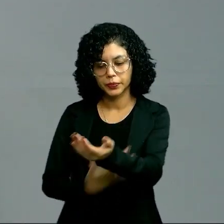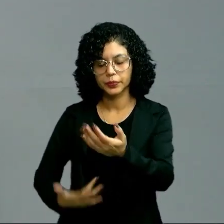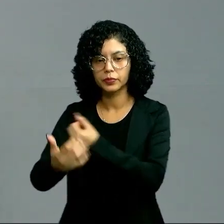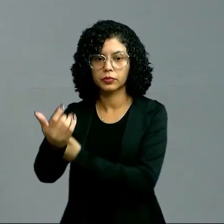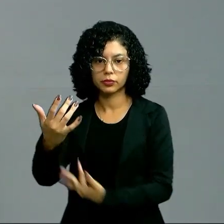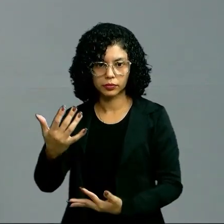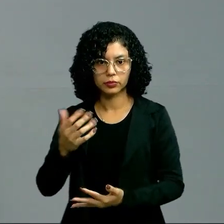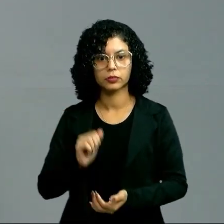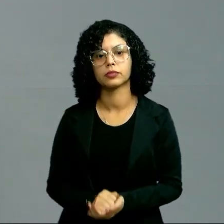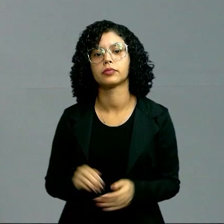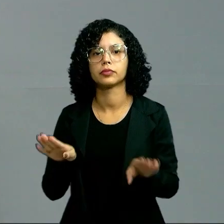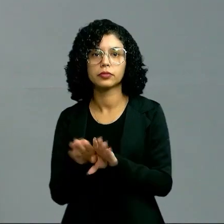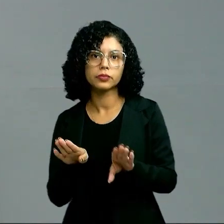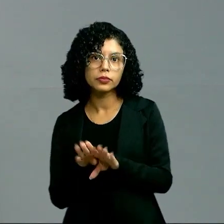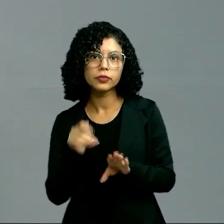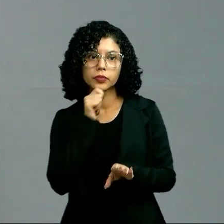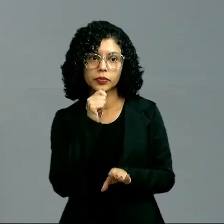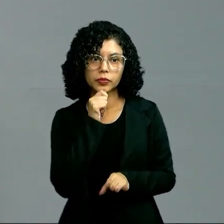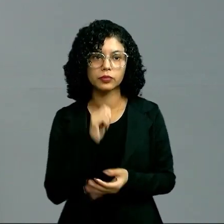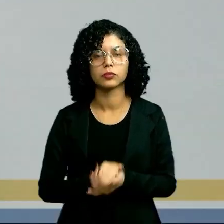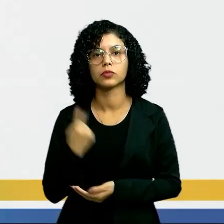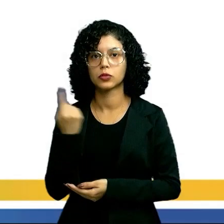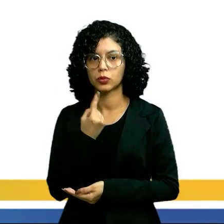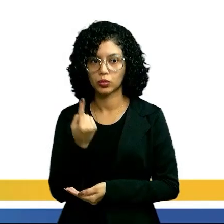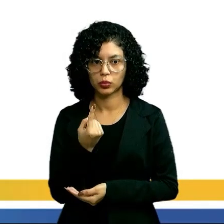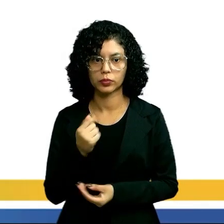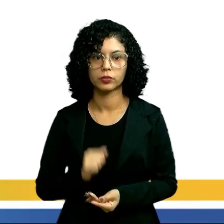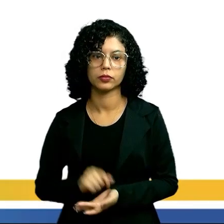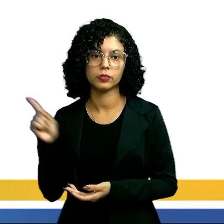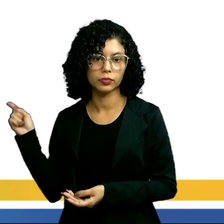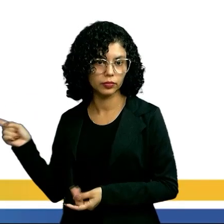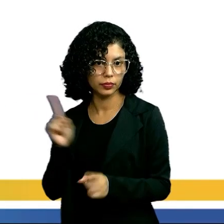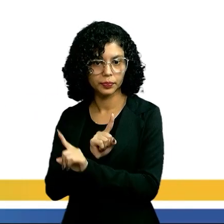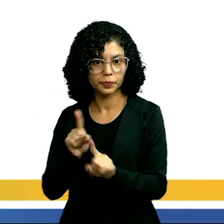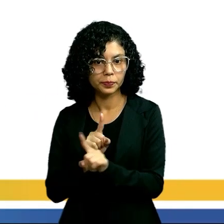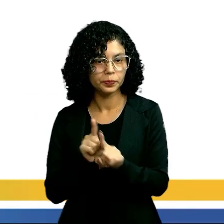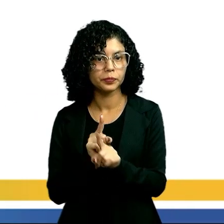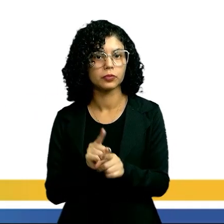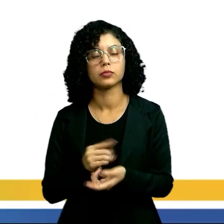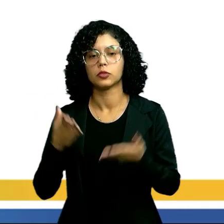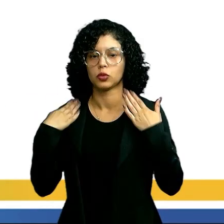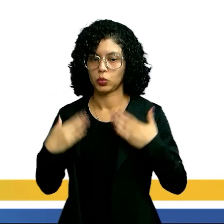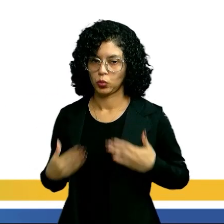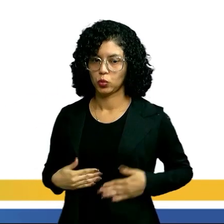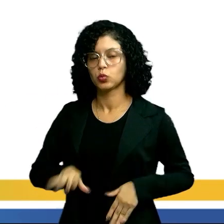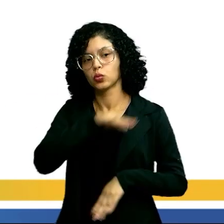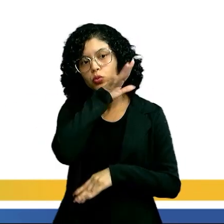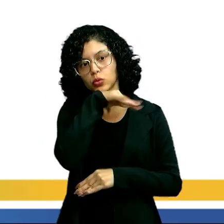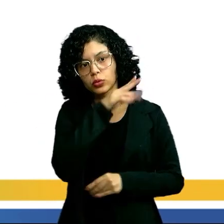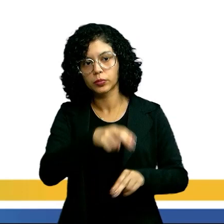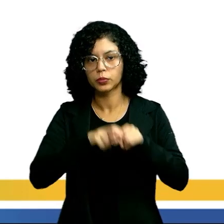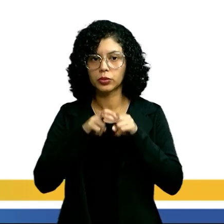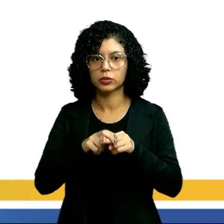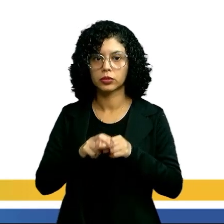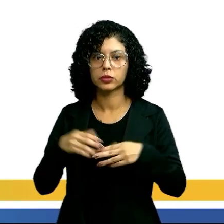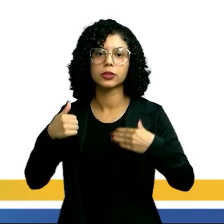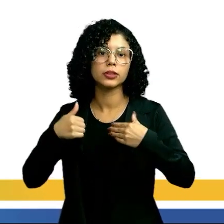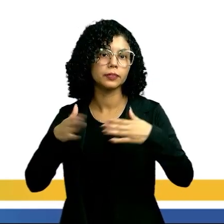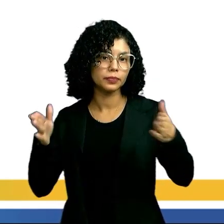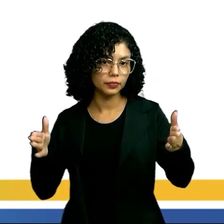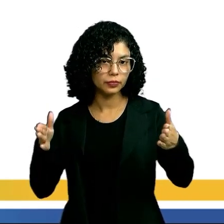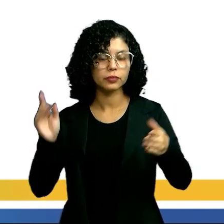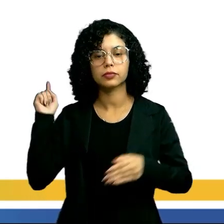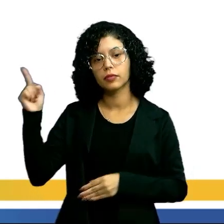artérias, tá? Seguindo um único fluxo. Aqui não. Aqui ele vai para o corpo do animal. Por isso que é uma circulação aberta.